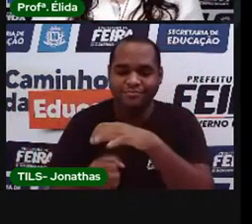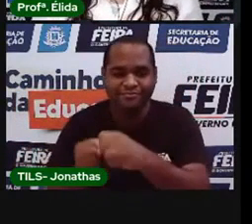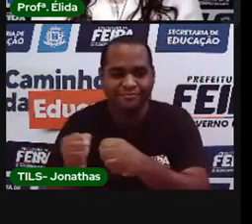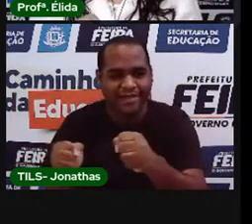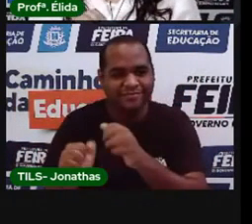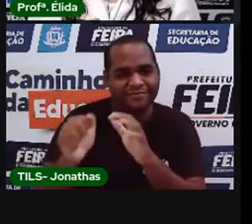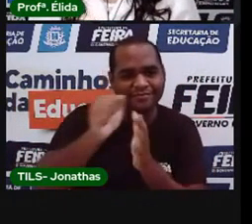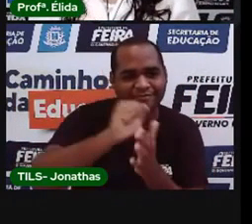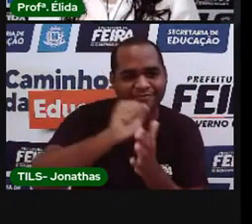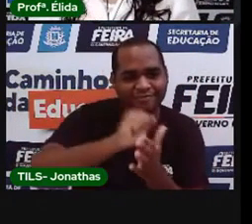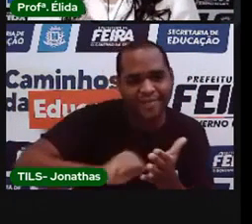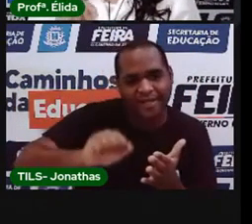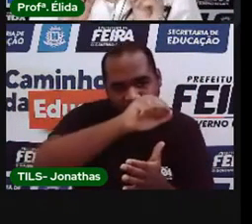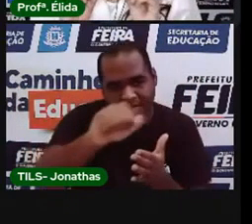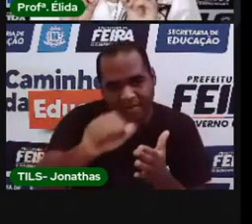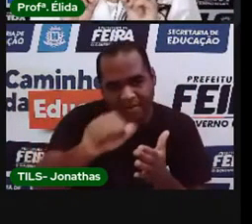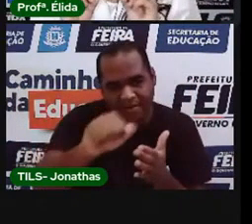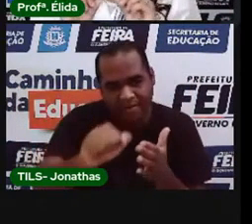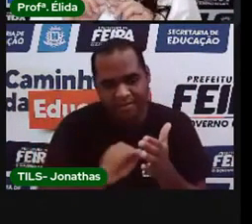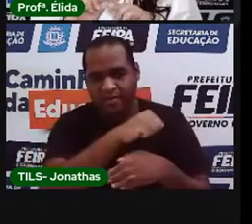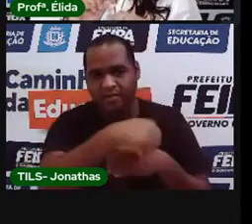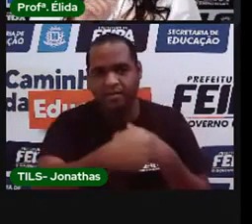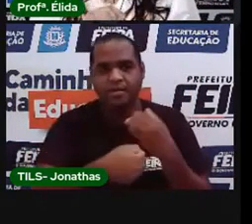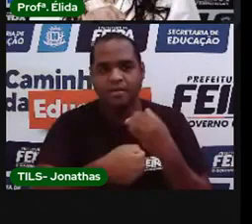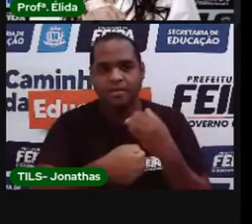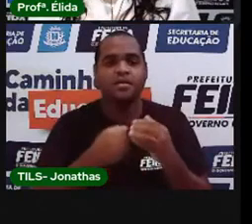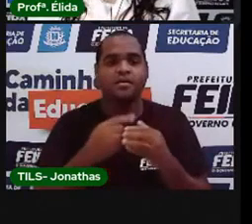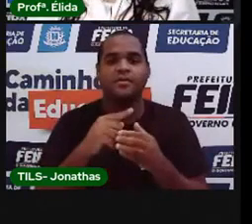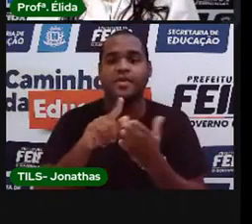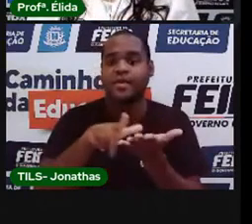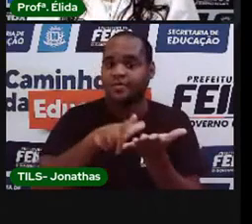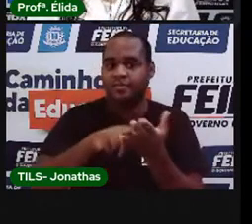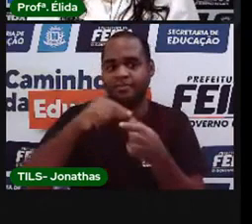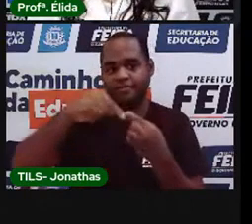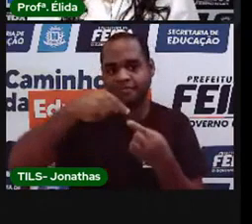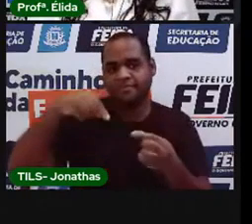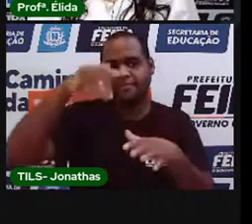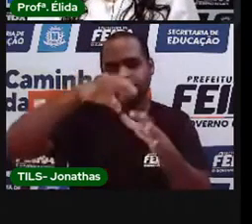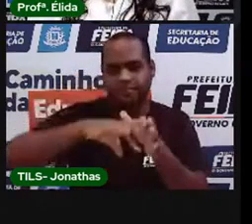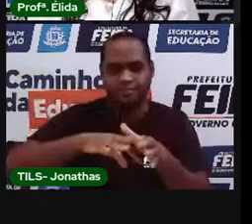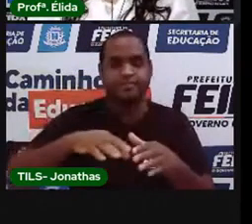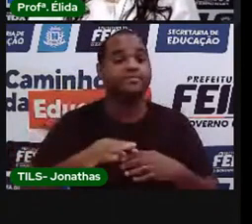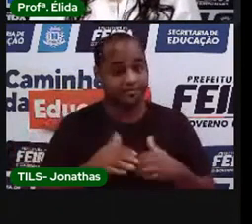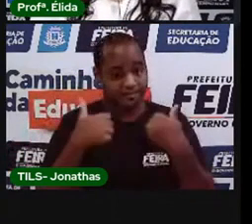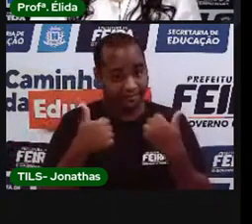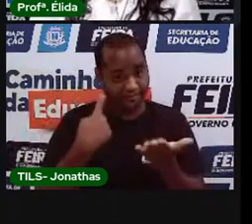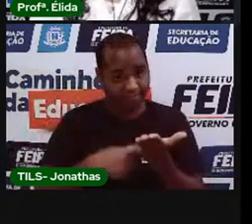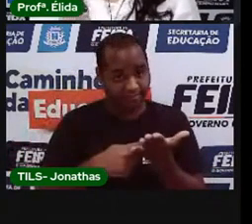você vai guardar pedacinhos de papel lá dentro. Combinado?